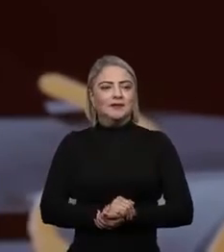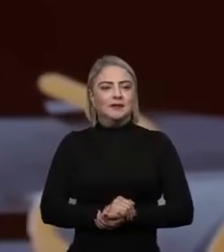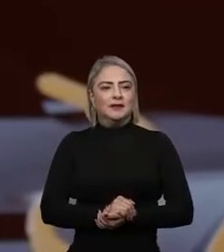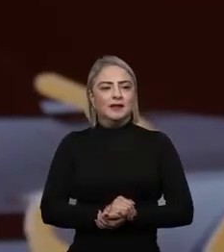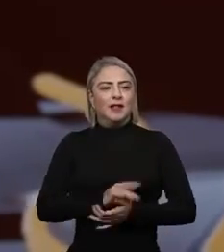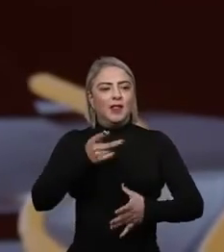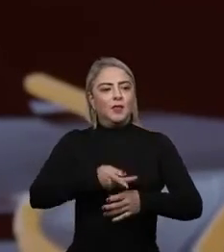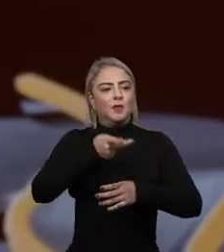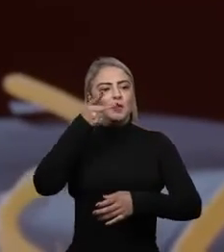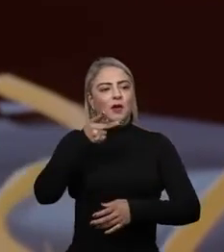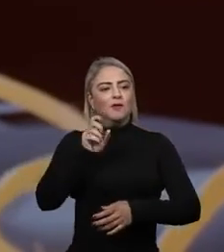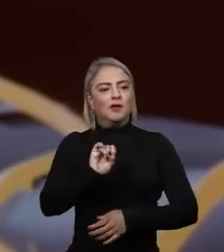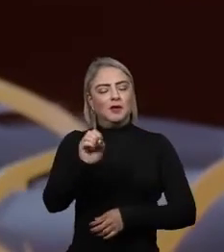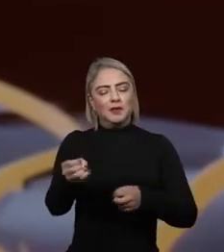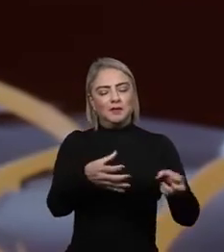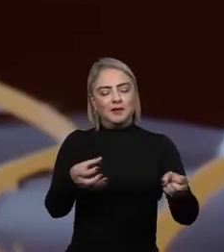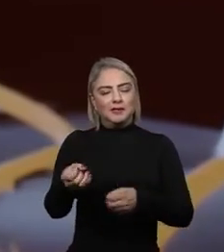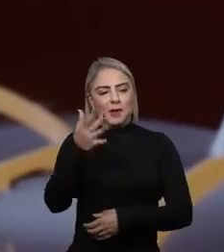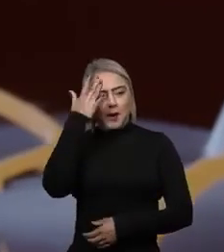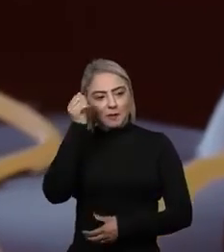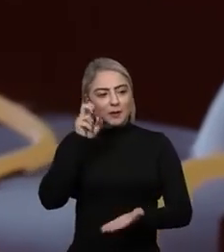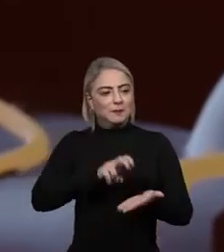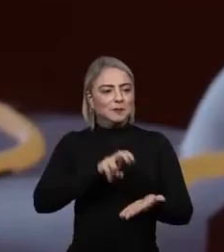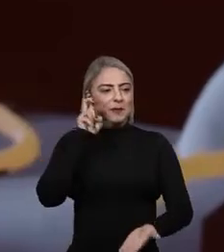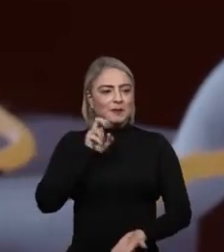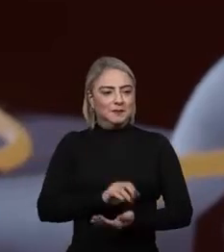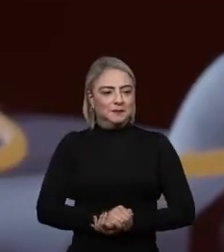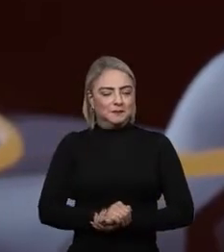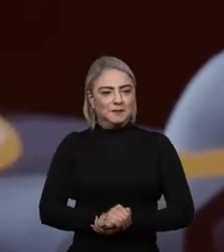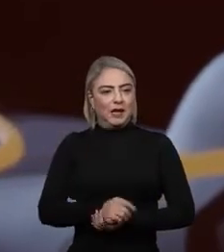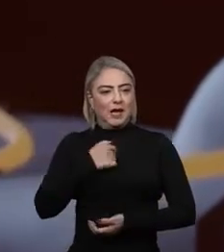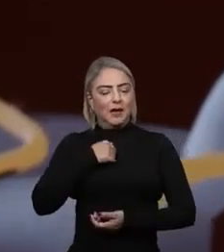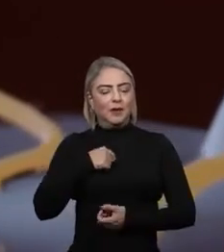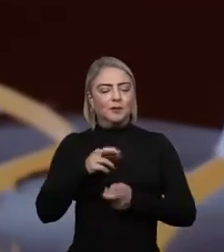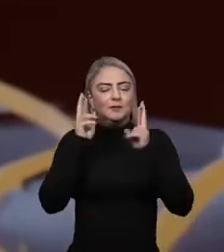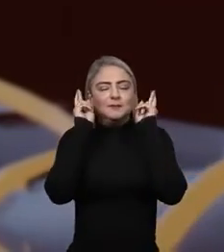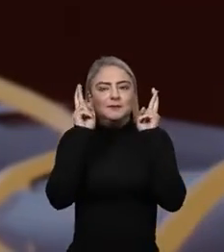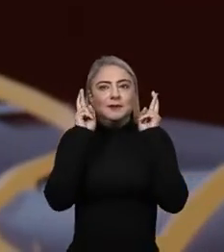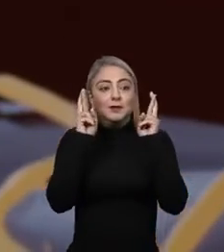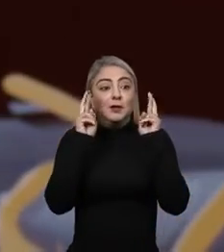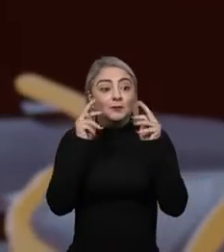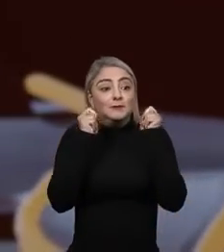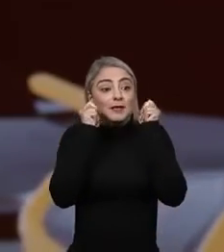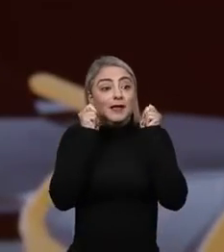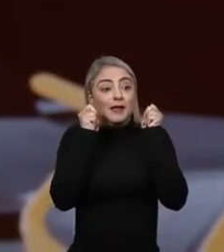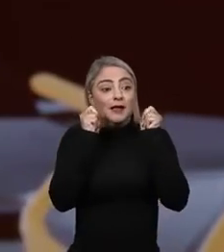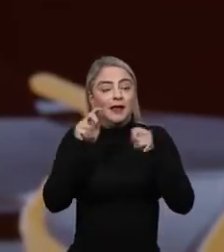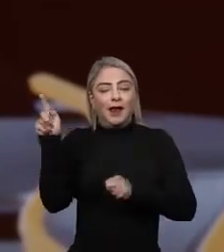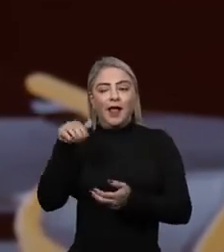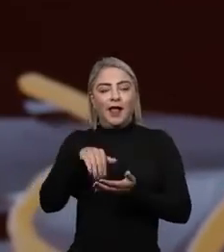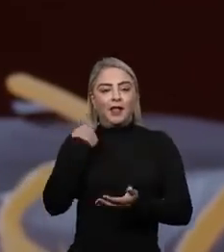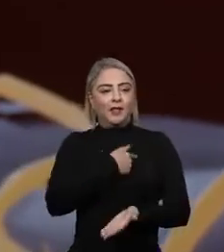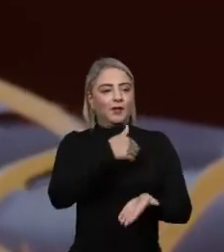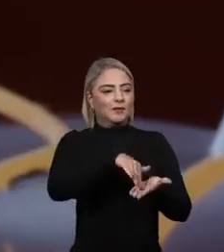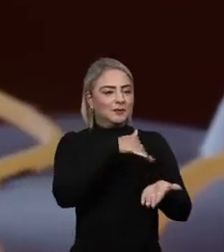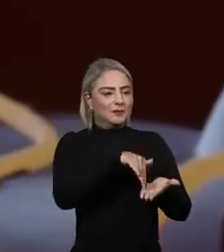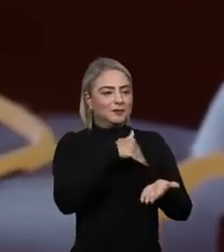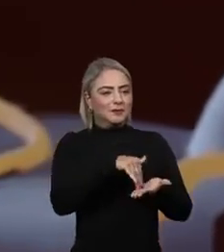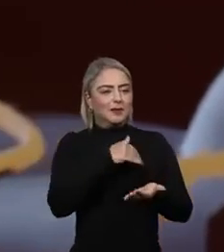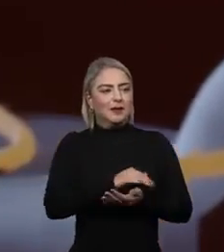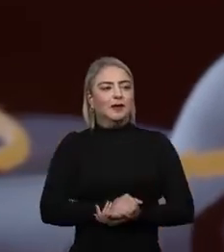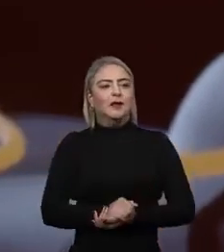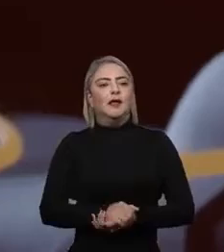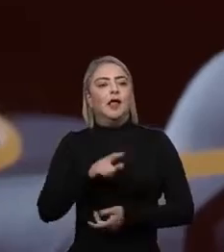Prêmio de Inovação, que vai acontecer aqui amanhã de manhã. Eu estou torcendo muito para um time nosso, lá da Secretaria, que está concorrendo. Eu acho que é